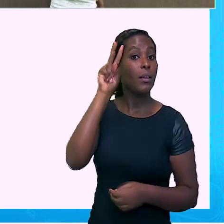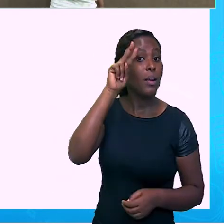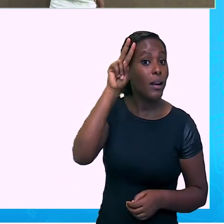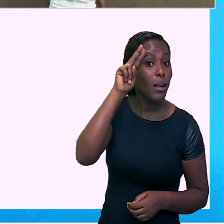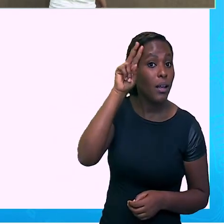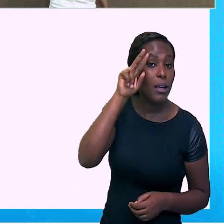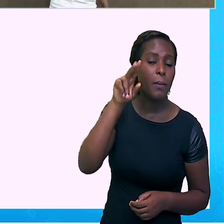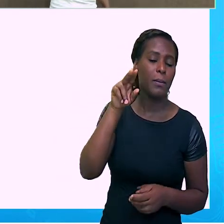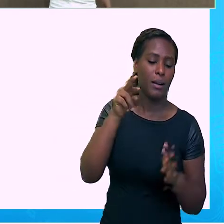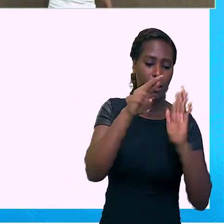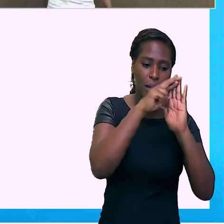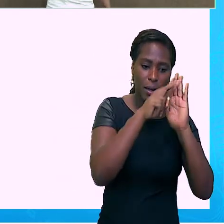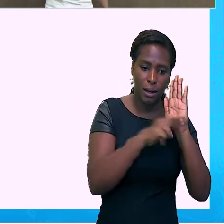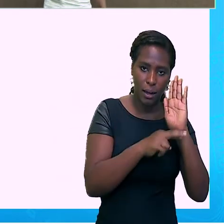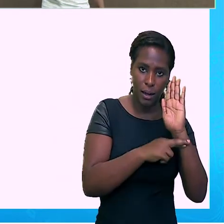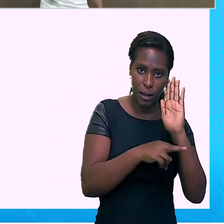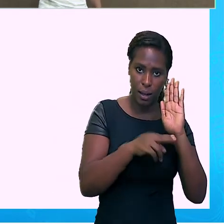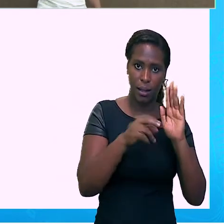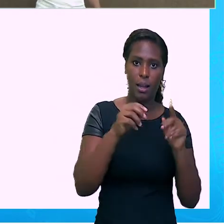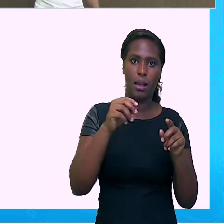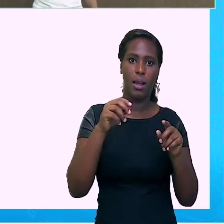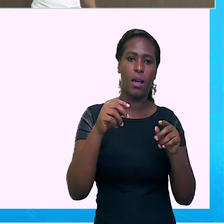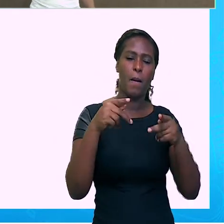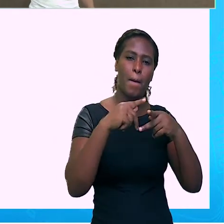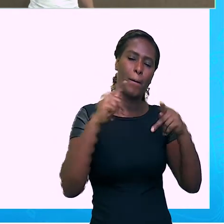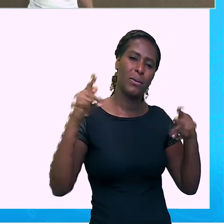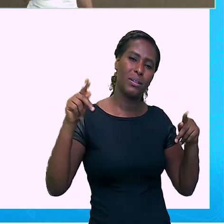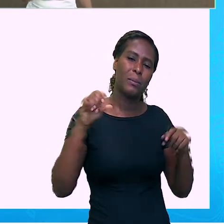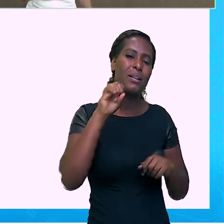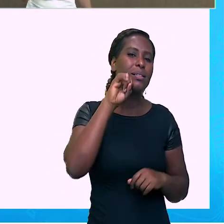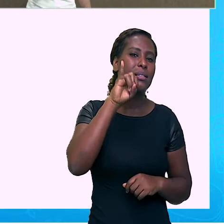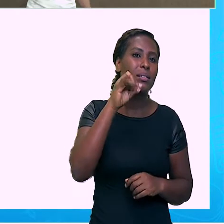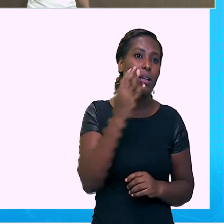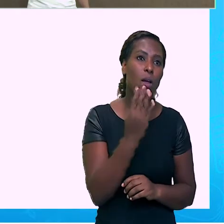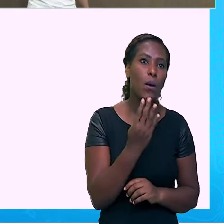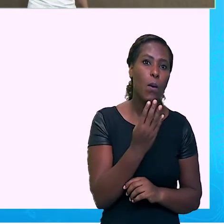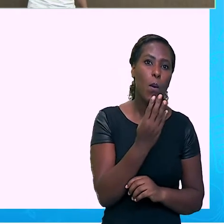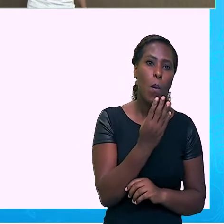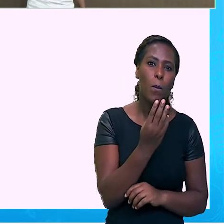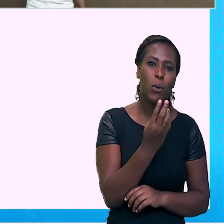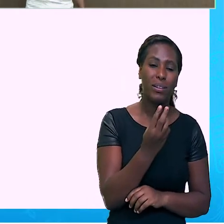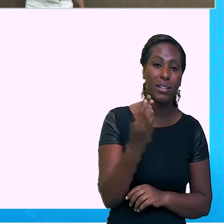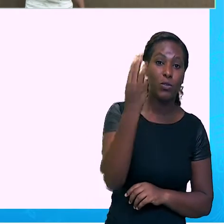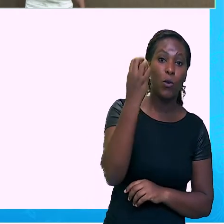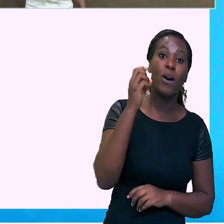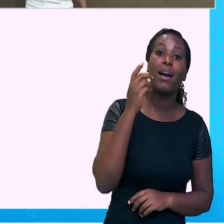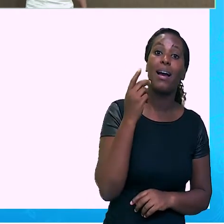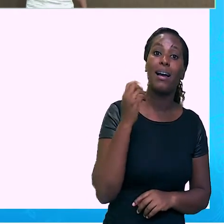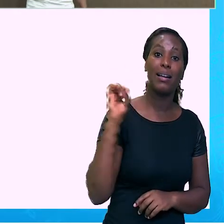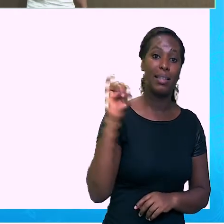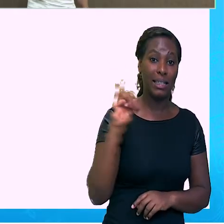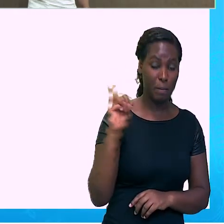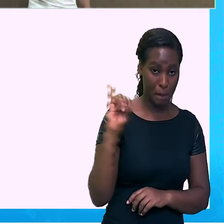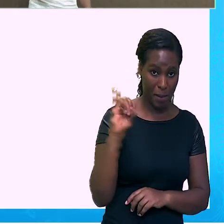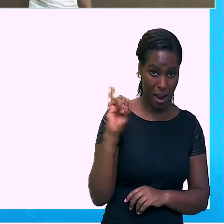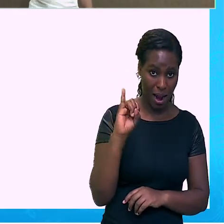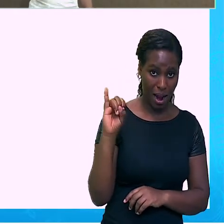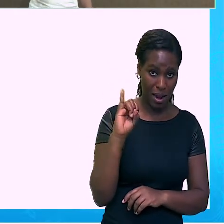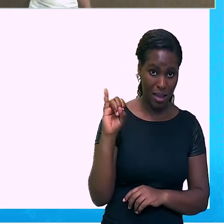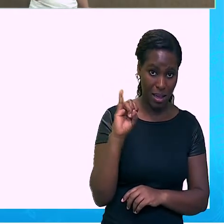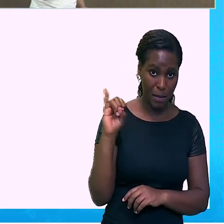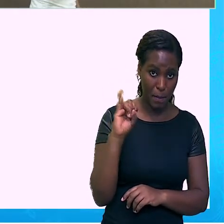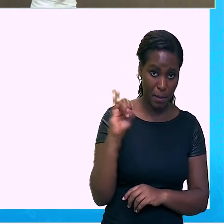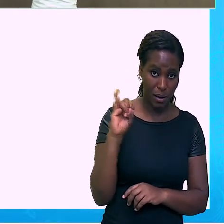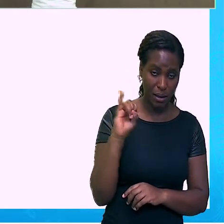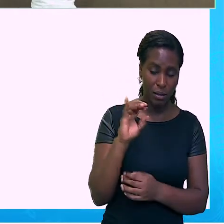potenciação, quando o expoente for ímpar e a base for negativa, o resultado é